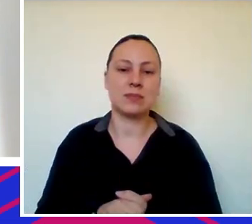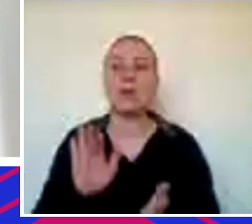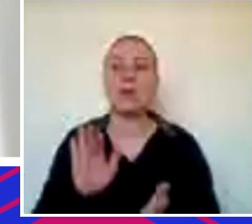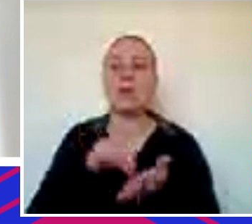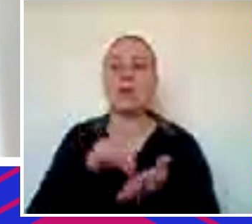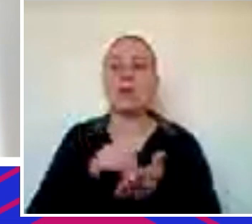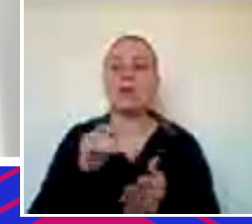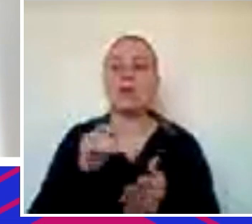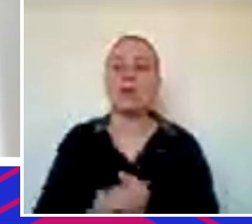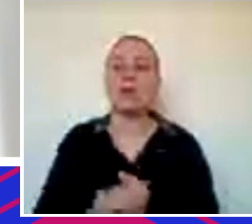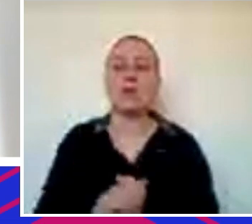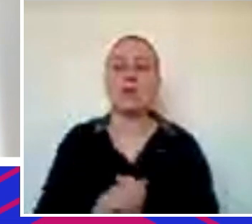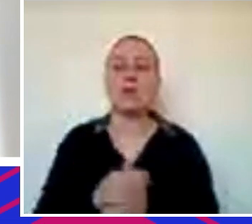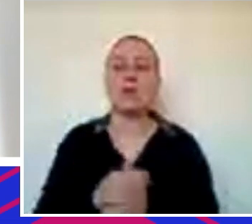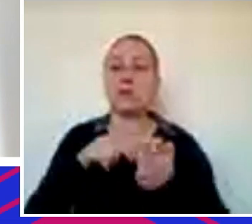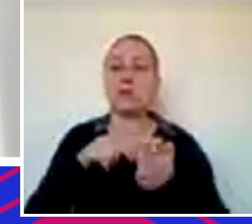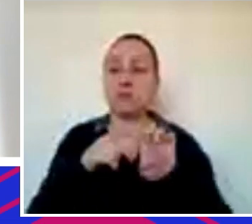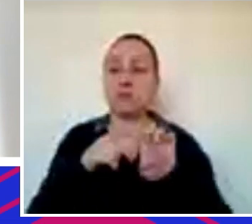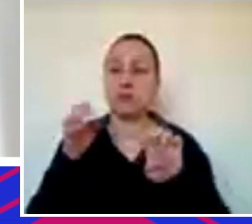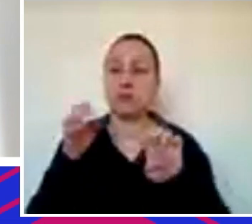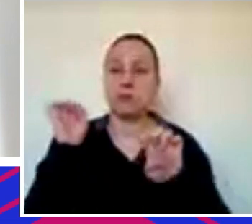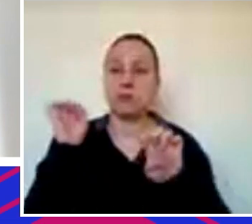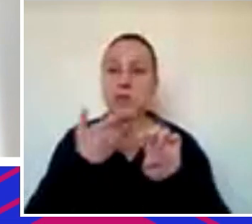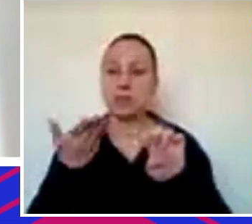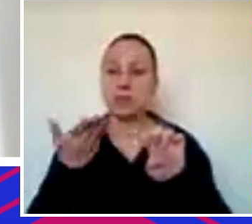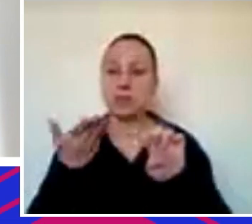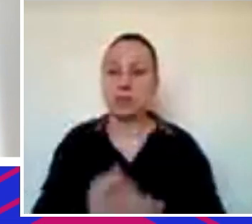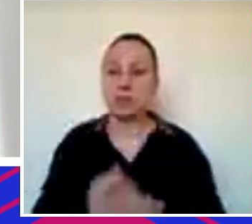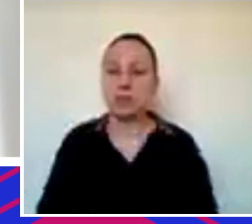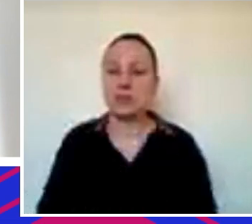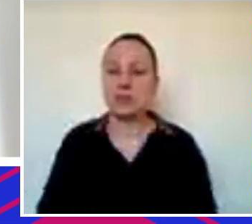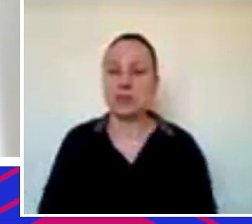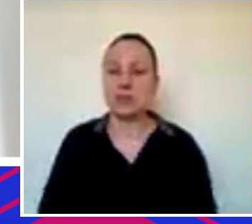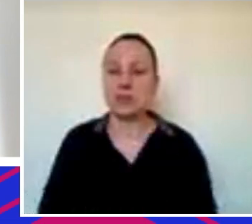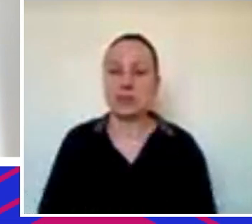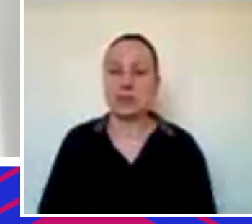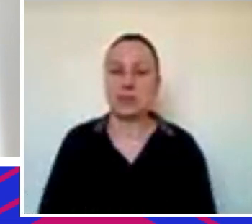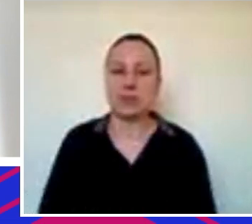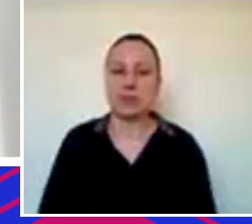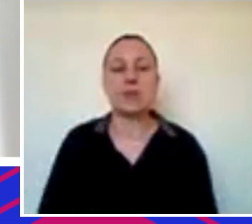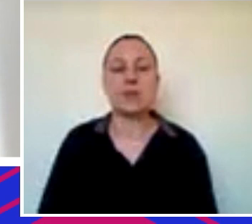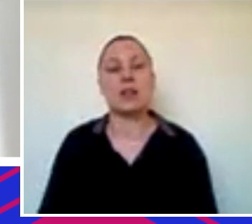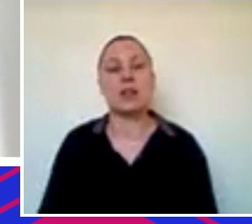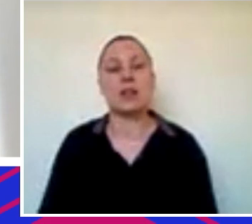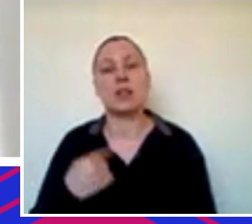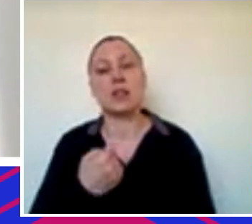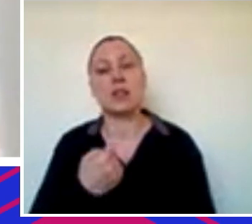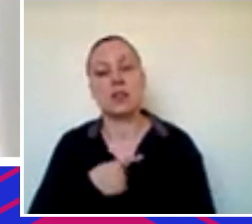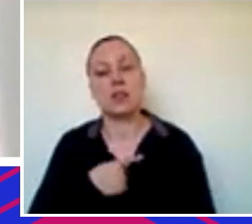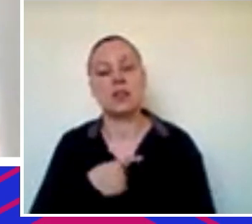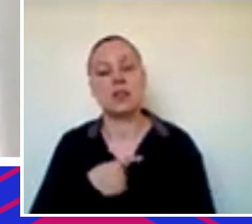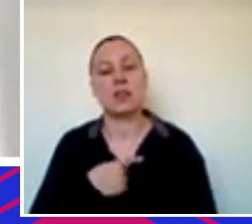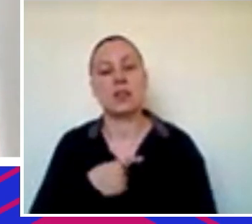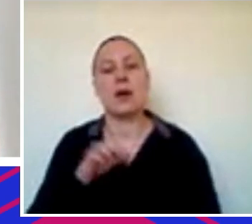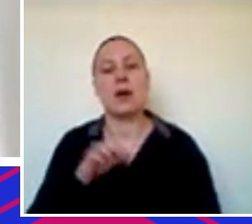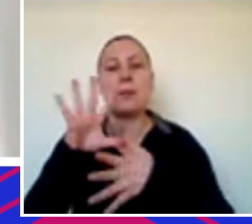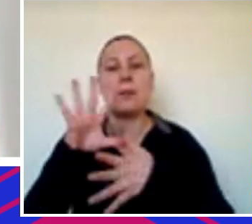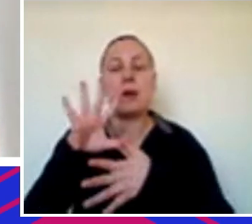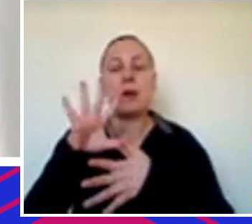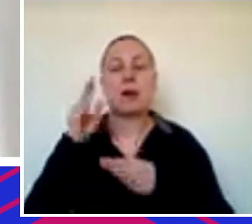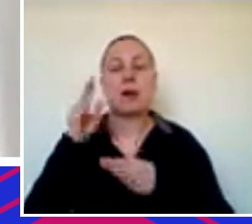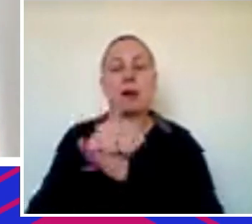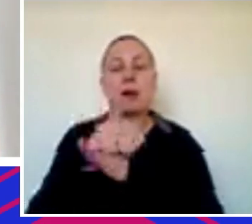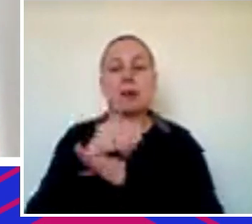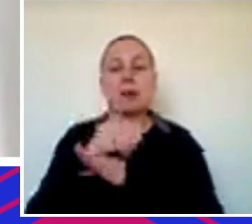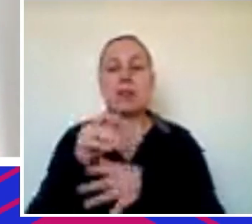para os empreendedores e empreendedoras que estão nos ouvindo do meu lado eu queria contar que a gente na Endeavor lançou recentemente um mapa de acesso a capital com